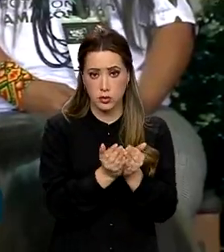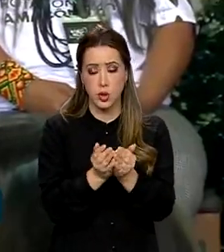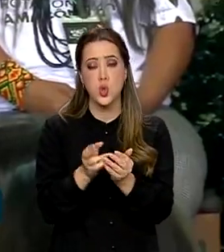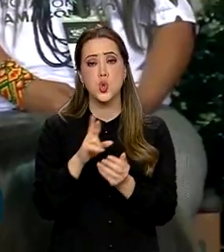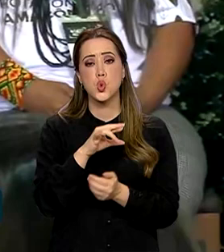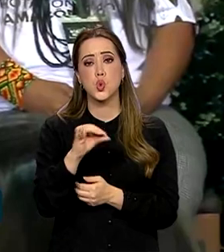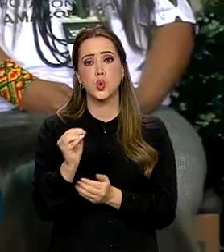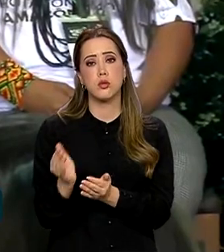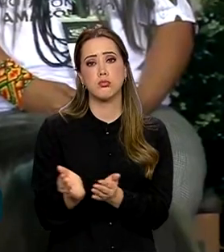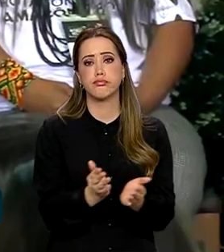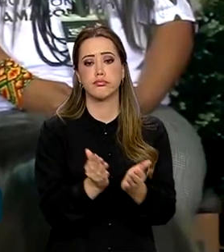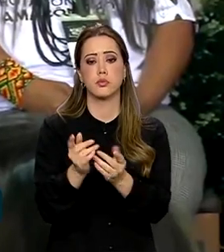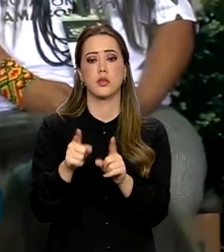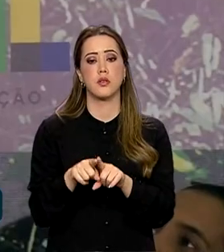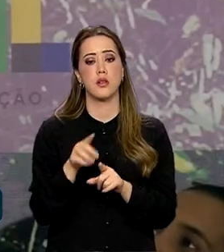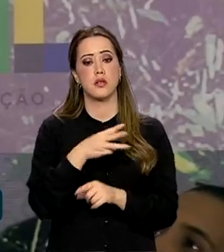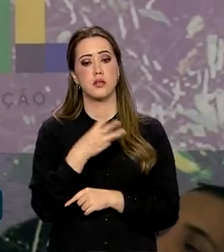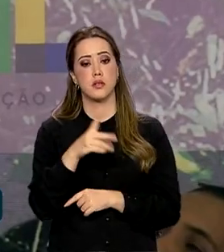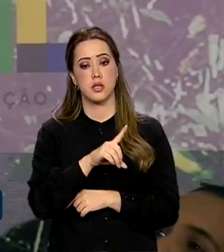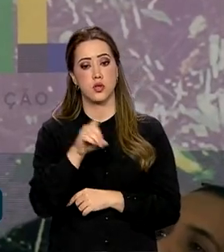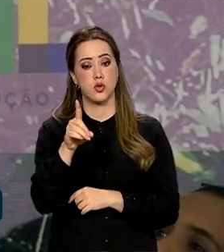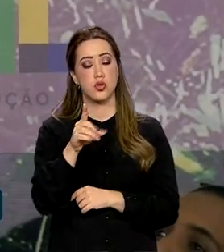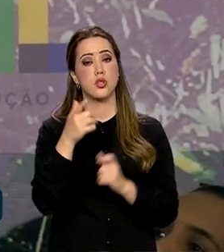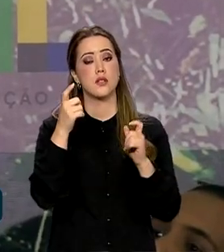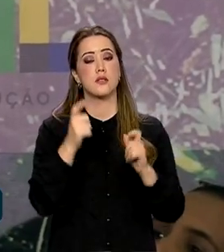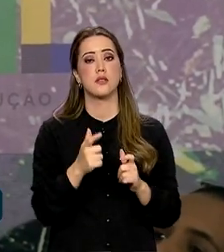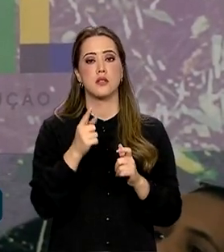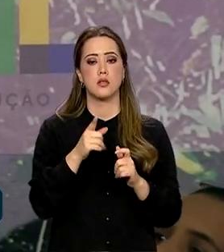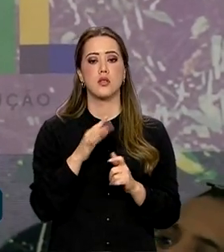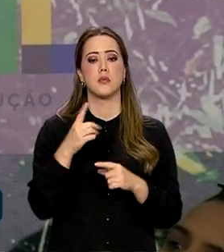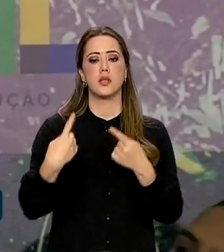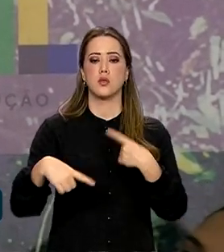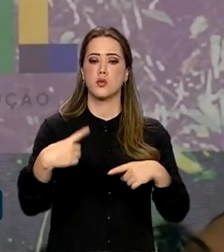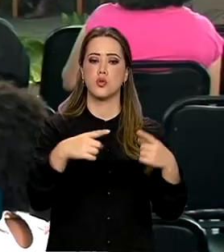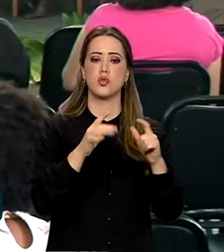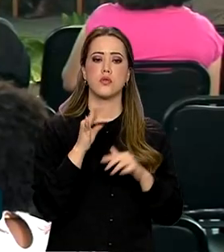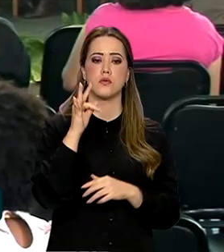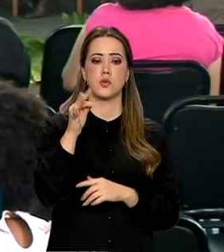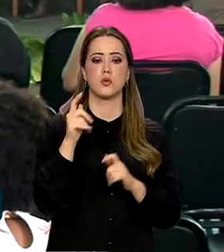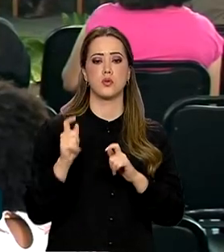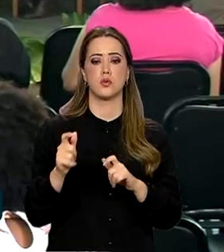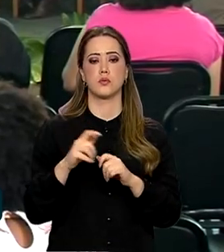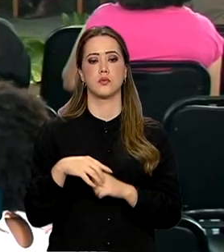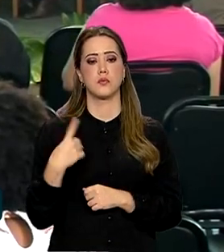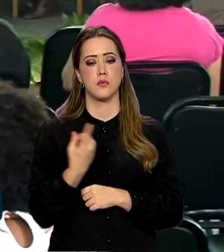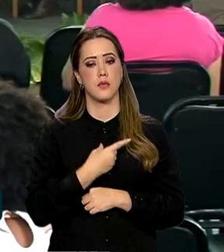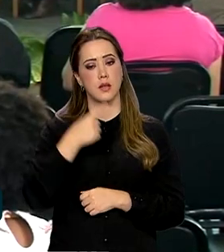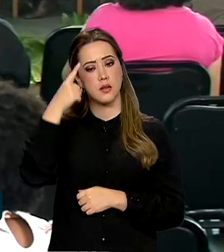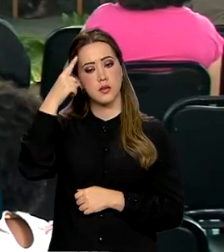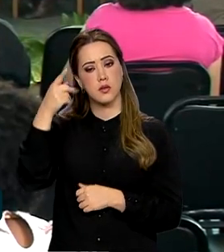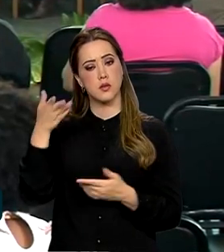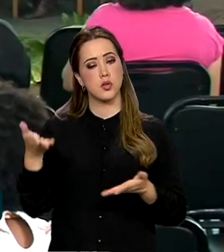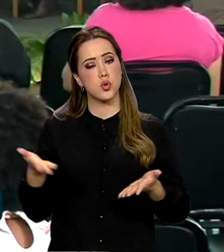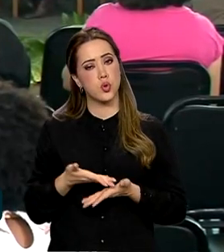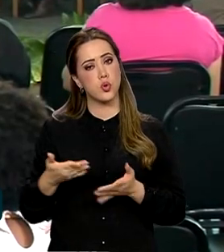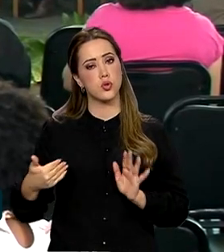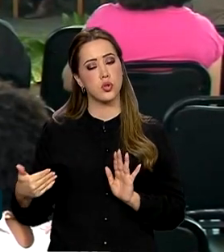representantes do governo federal para discutir o futuro da região. A nossa ideia daqui de hoje até